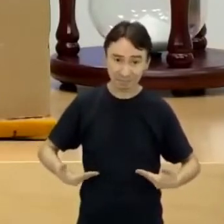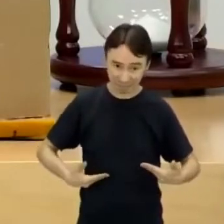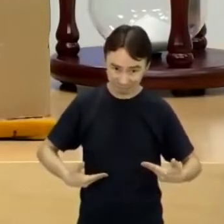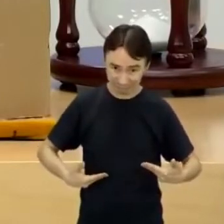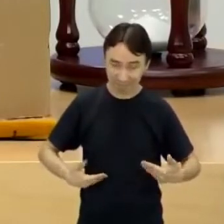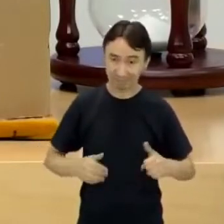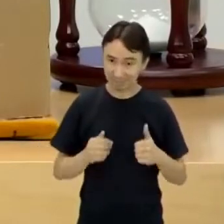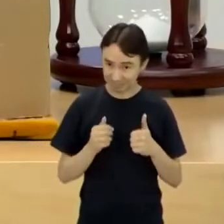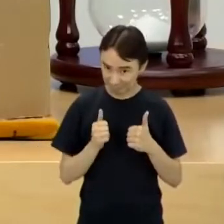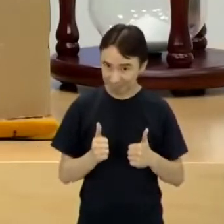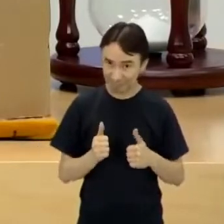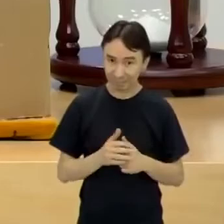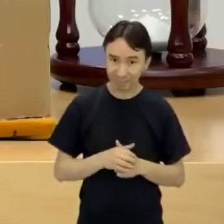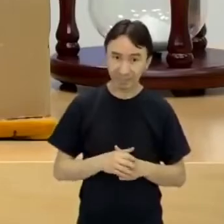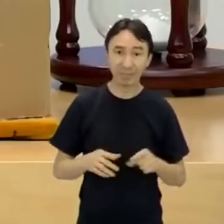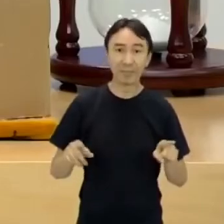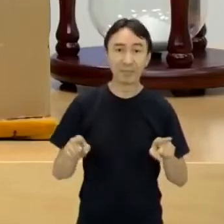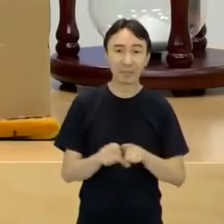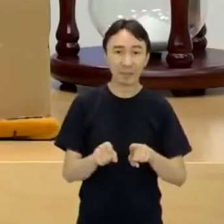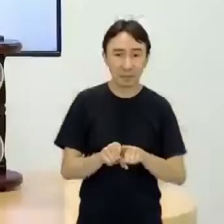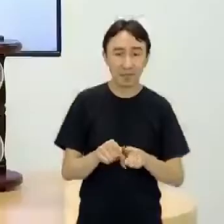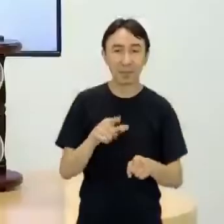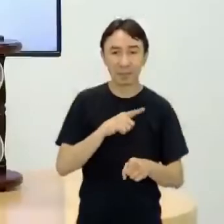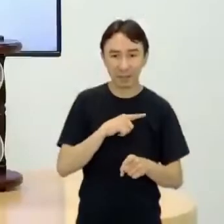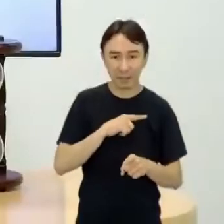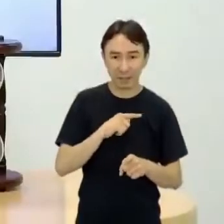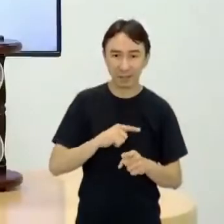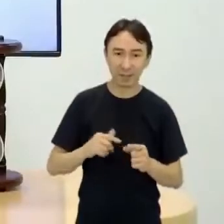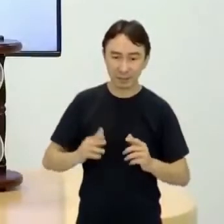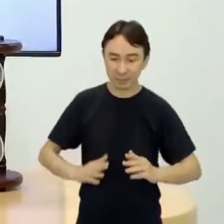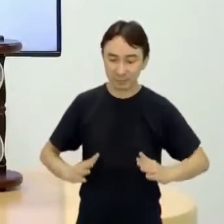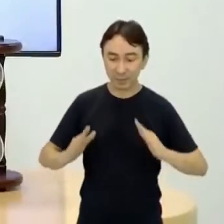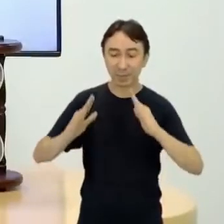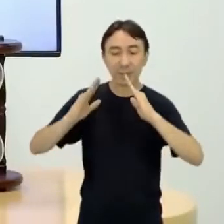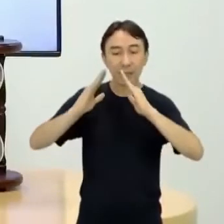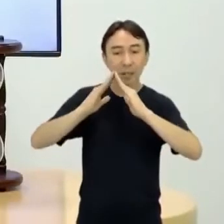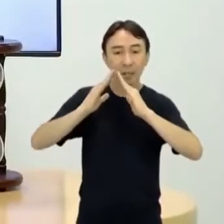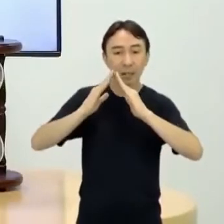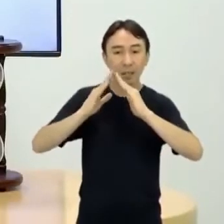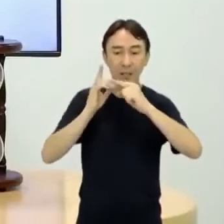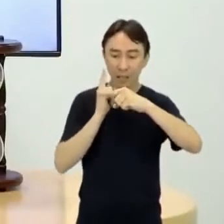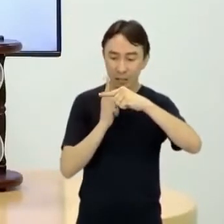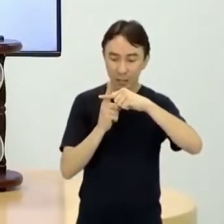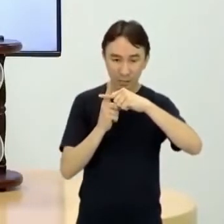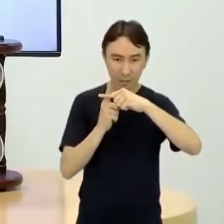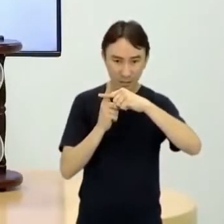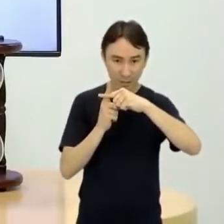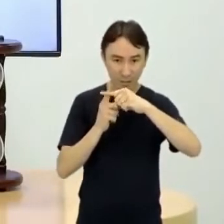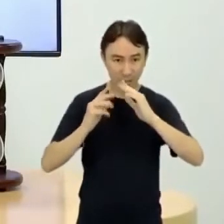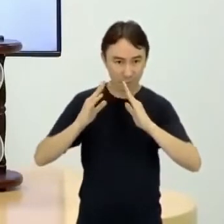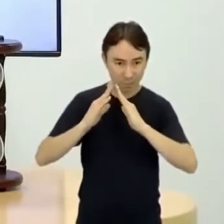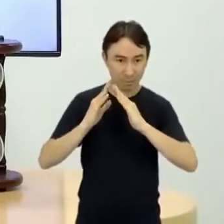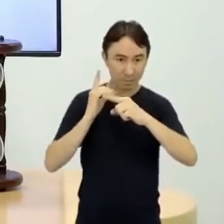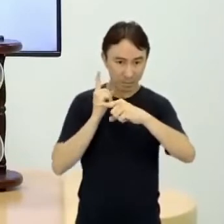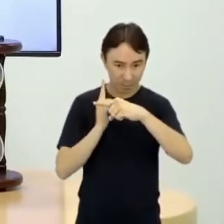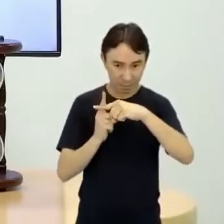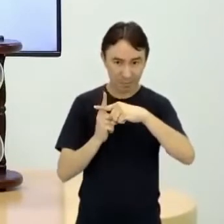tem também, aqui, a igreja. Tem uma outra casinha que representa... Aqui, isso. A igreja católica.